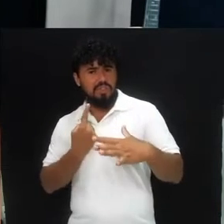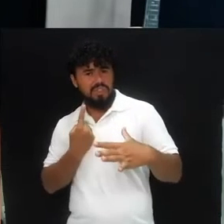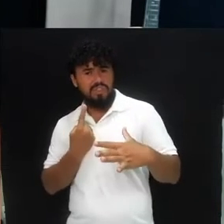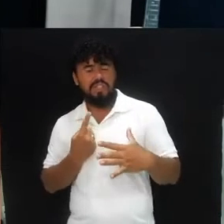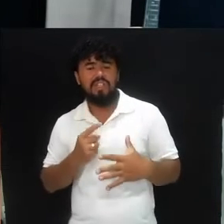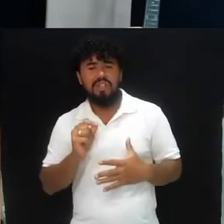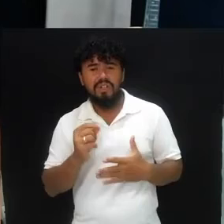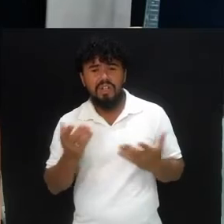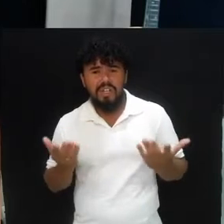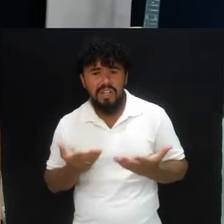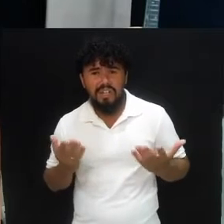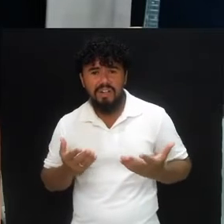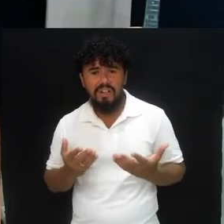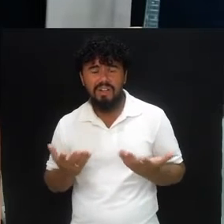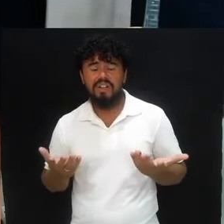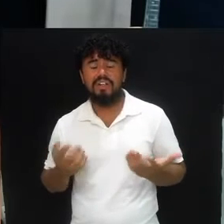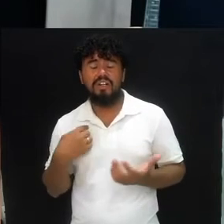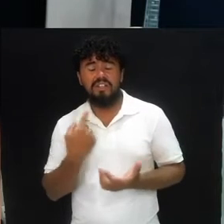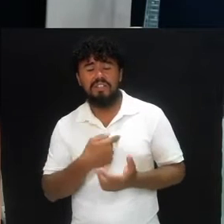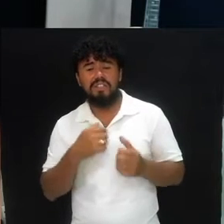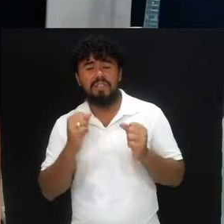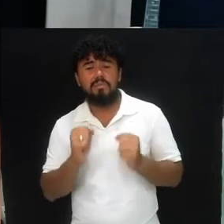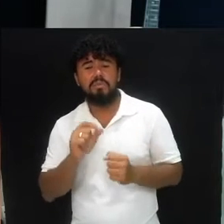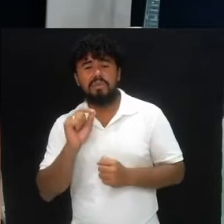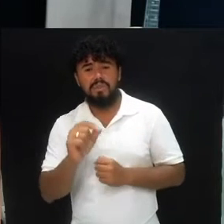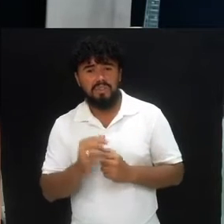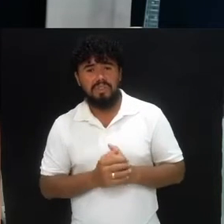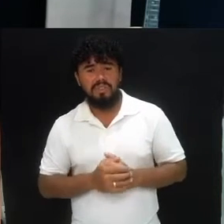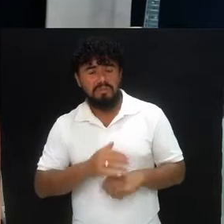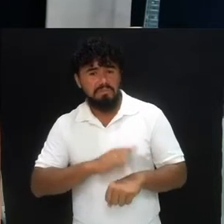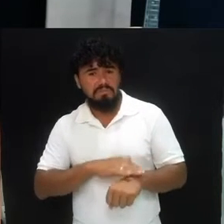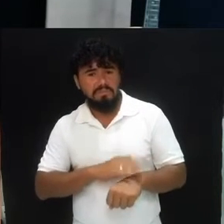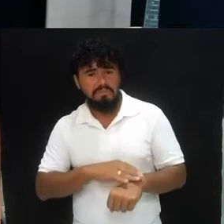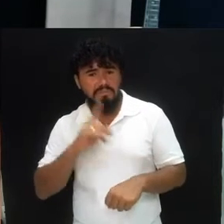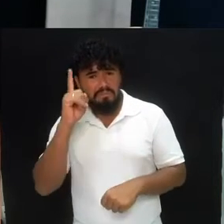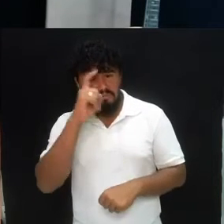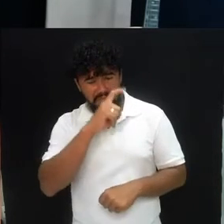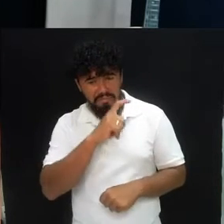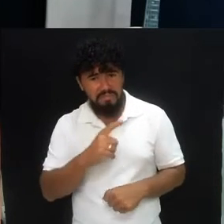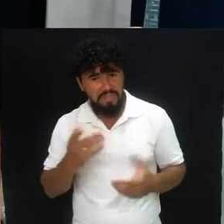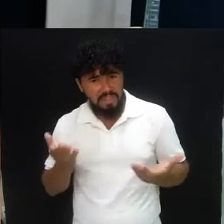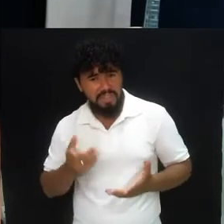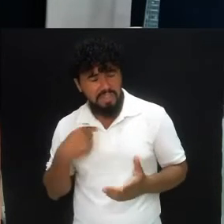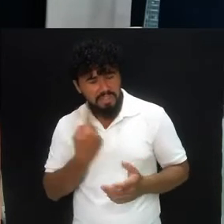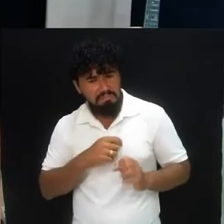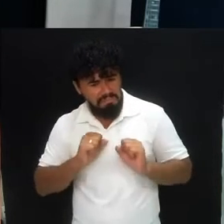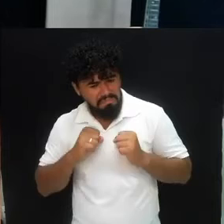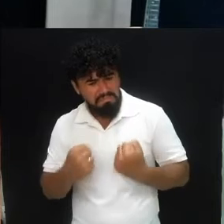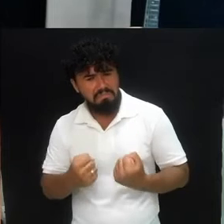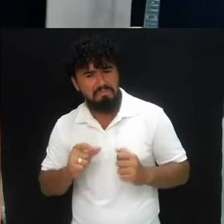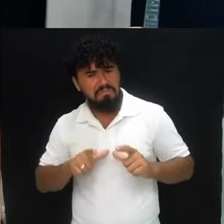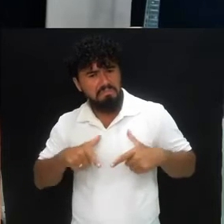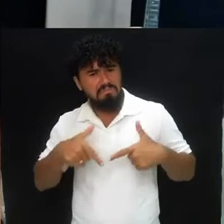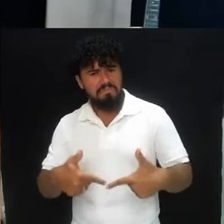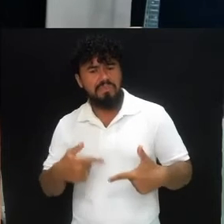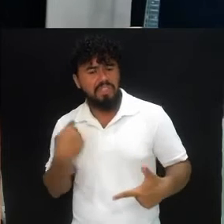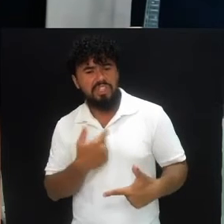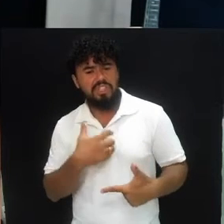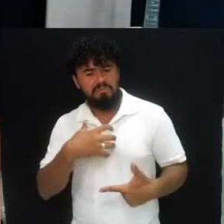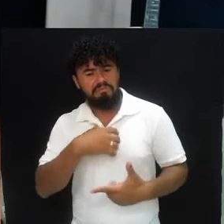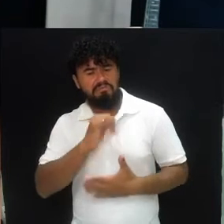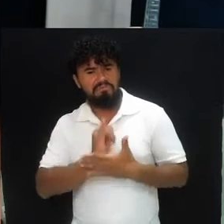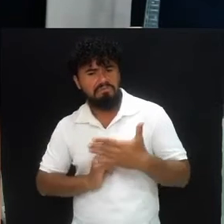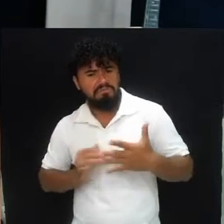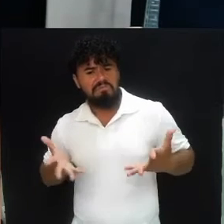é que eu e você possamos enfrentar essa situação, esse período com o coração de excelência